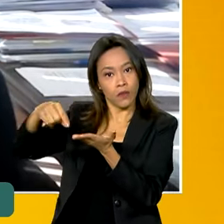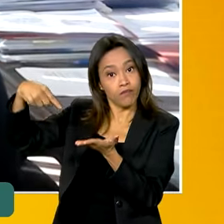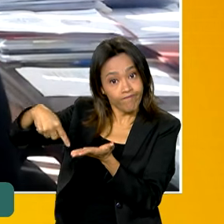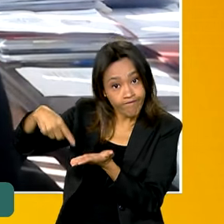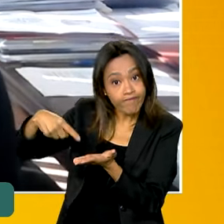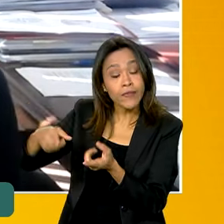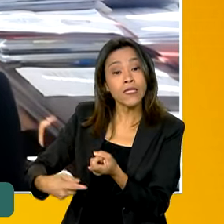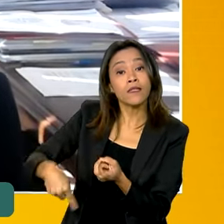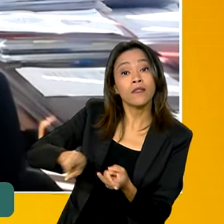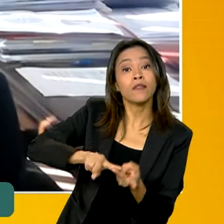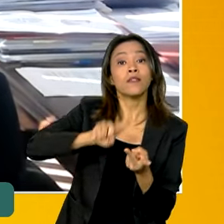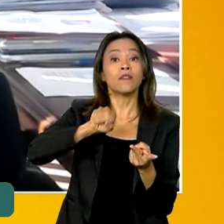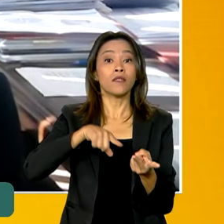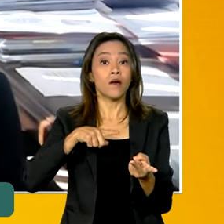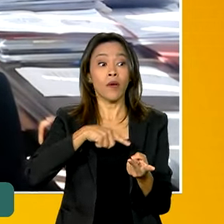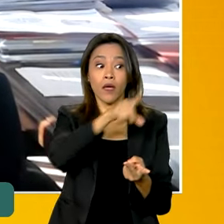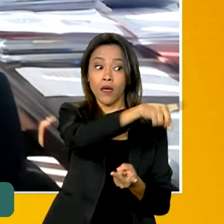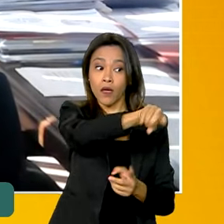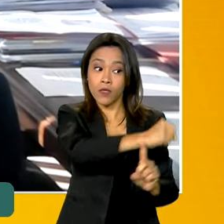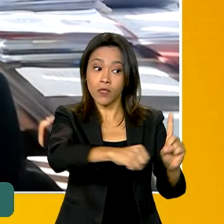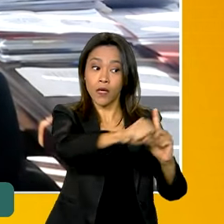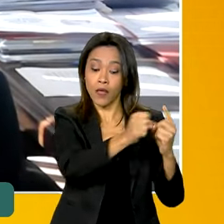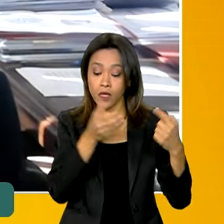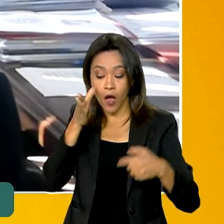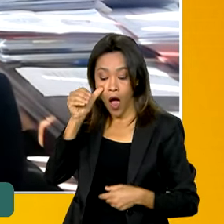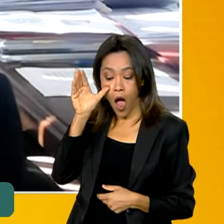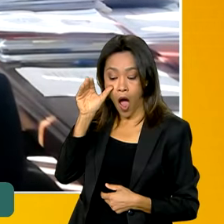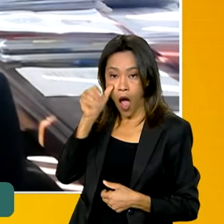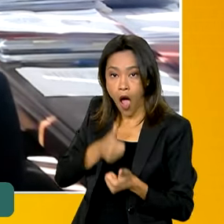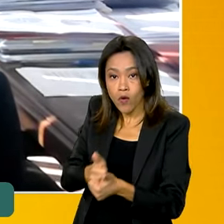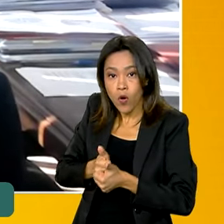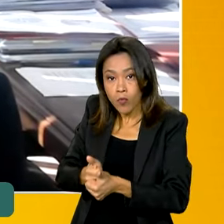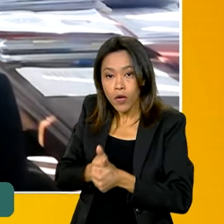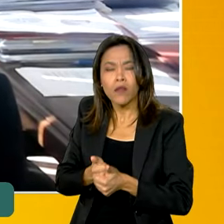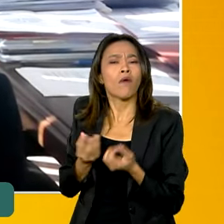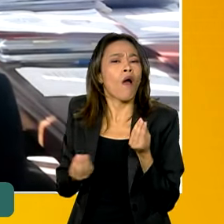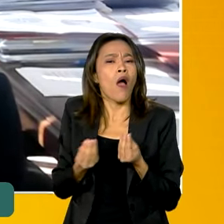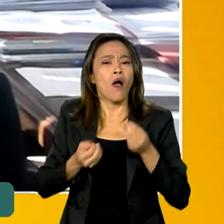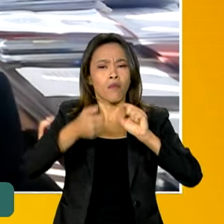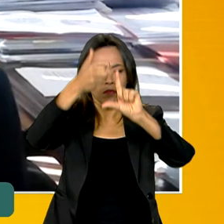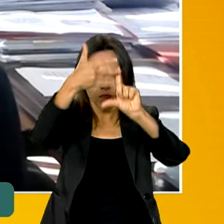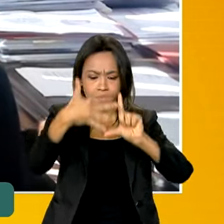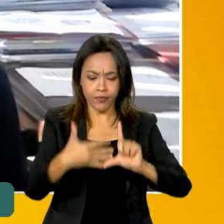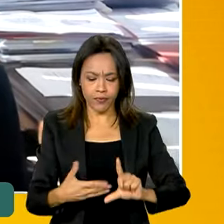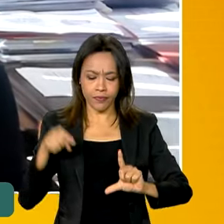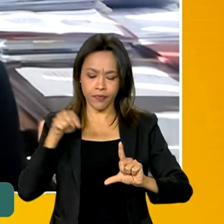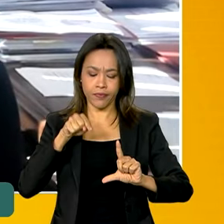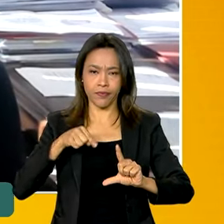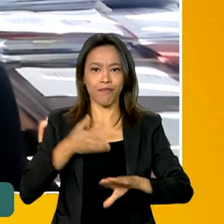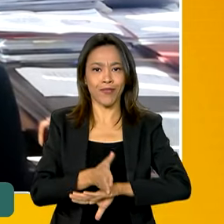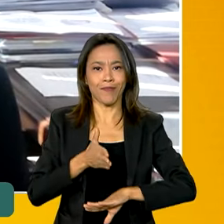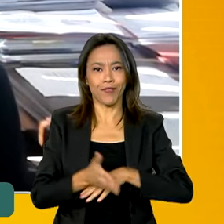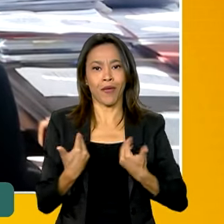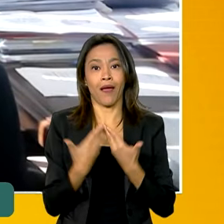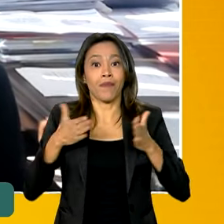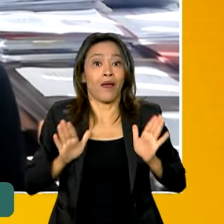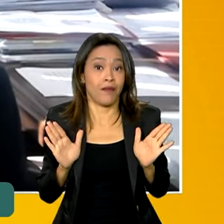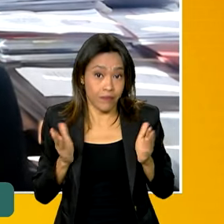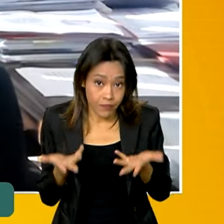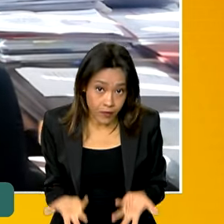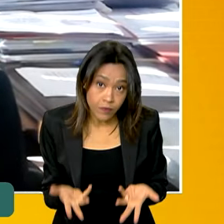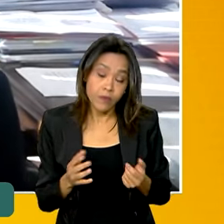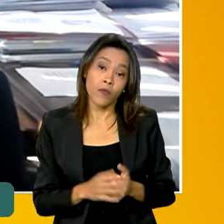também diretamente pela população do Plano Brasil, na plataforma do Brasil participativo. Então, online,